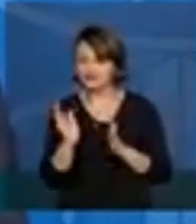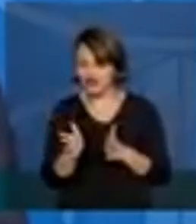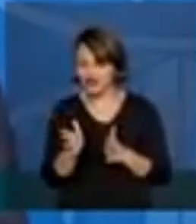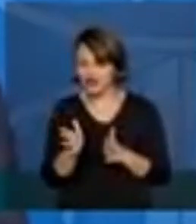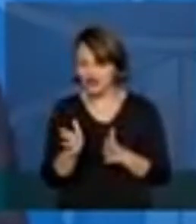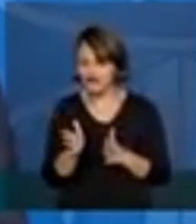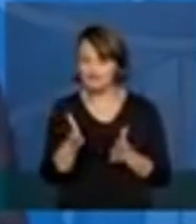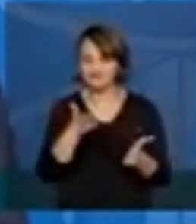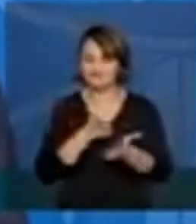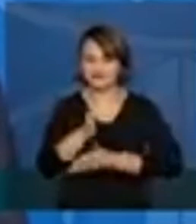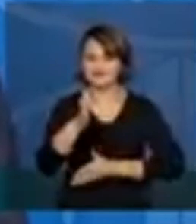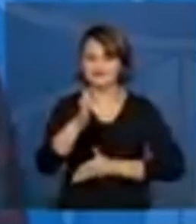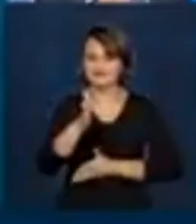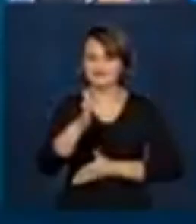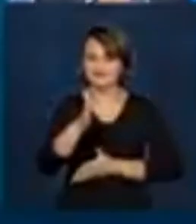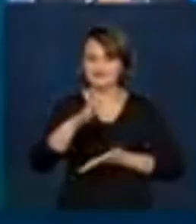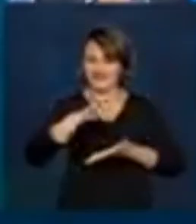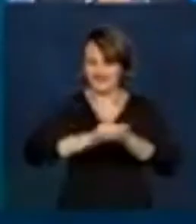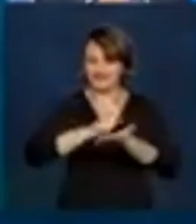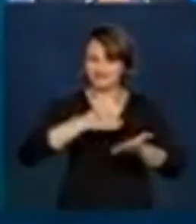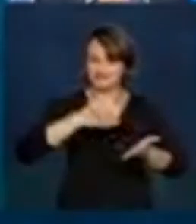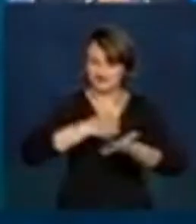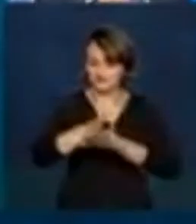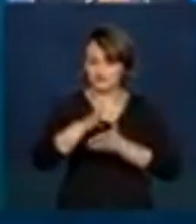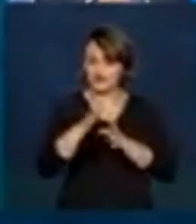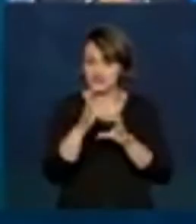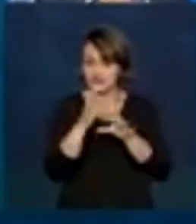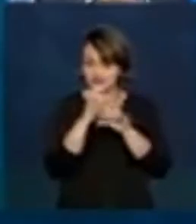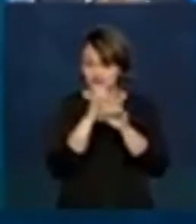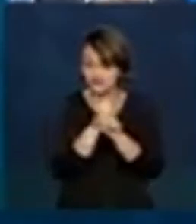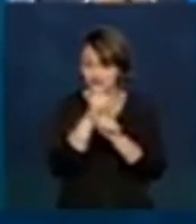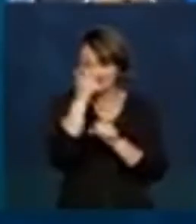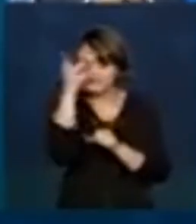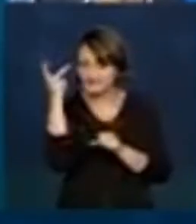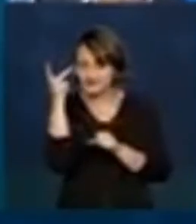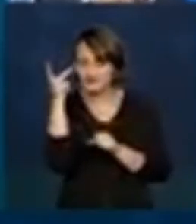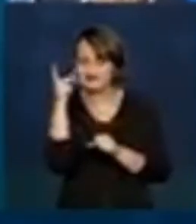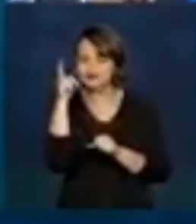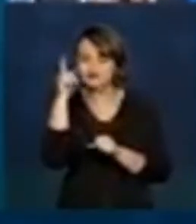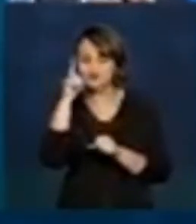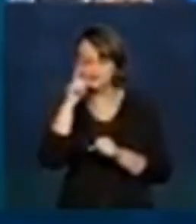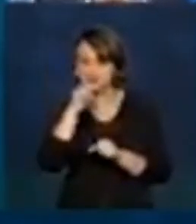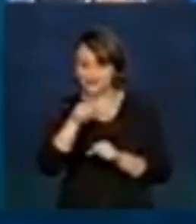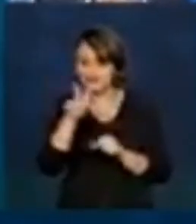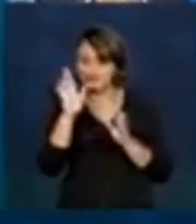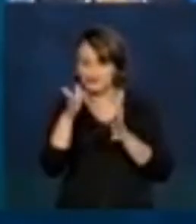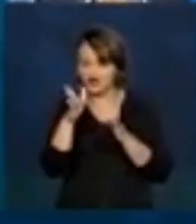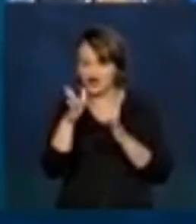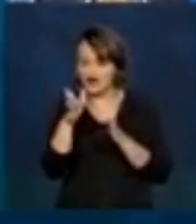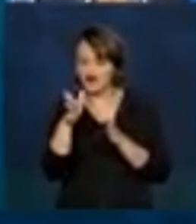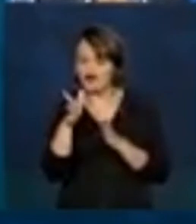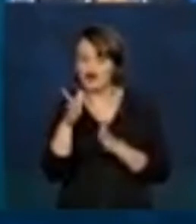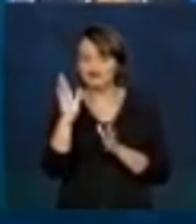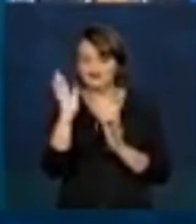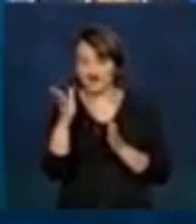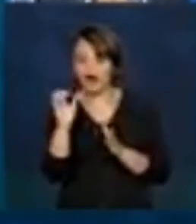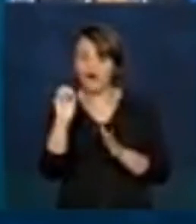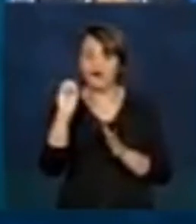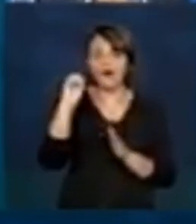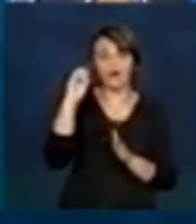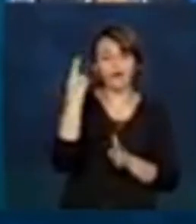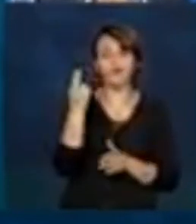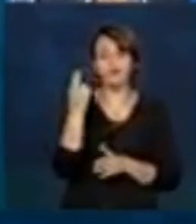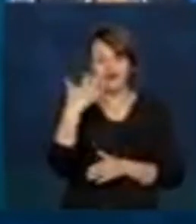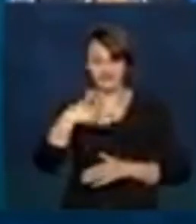ser aprovadas. Então, o total de pessoas recebendo, que já receberam o auxílio